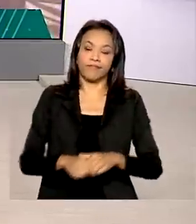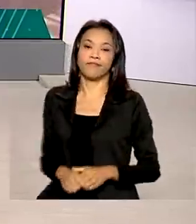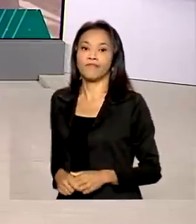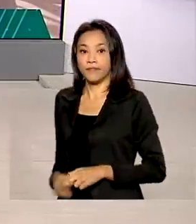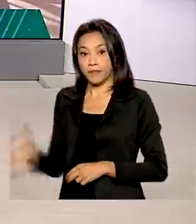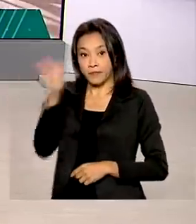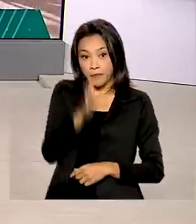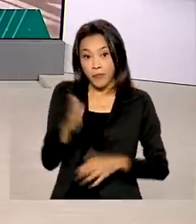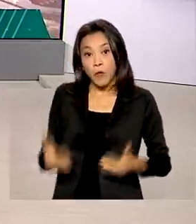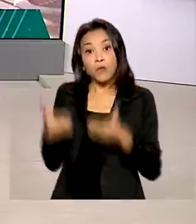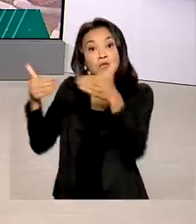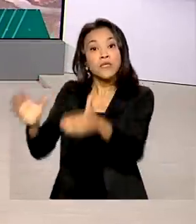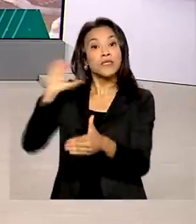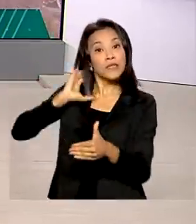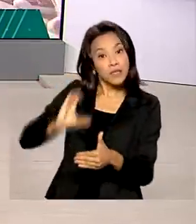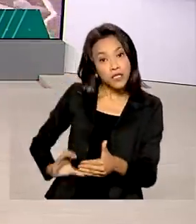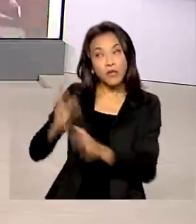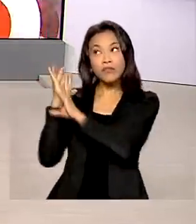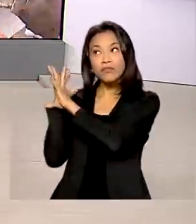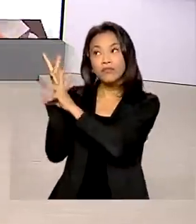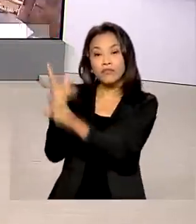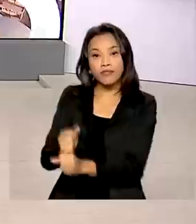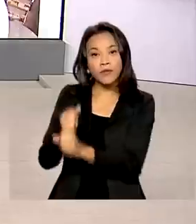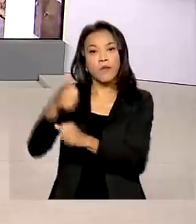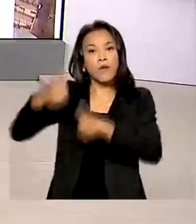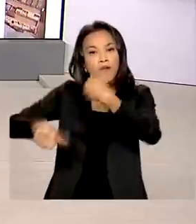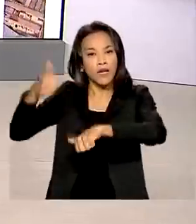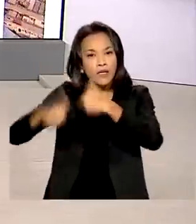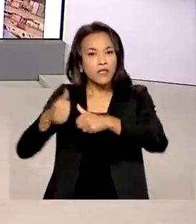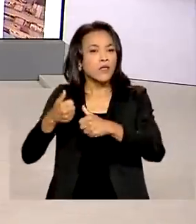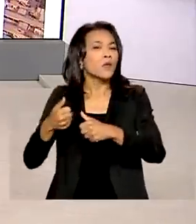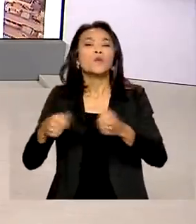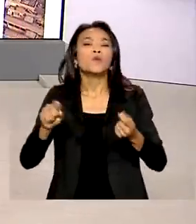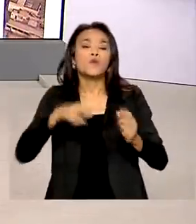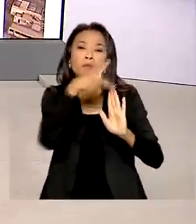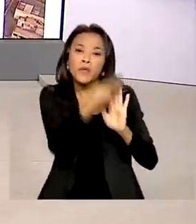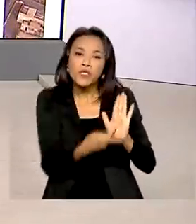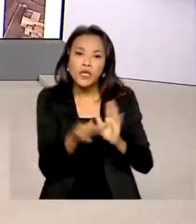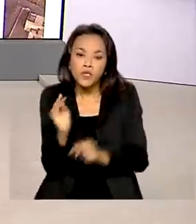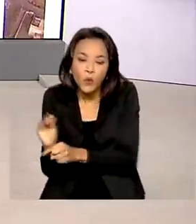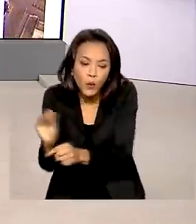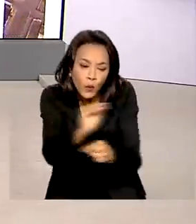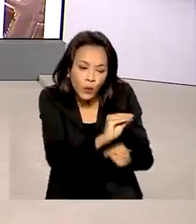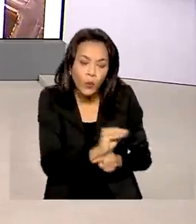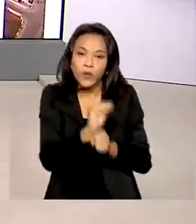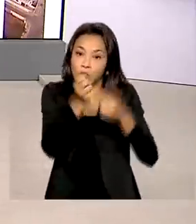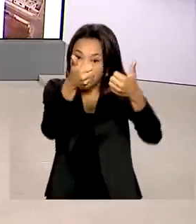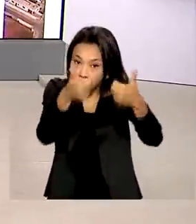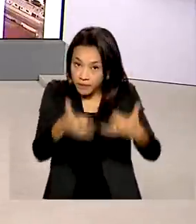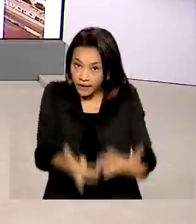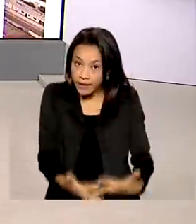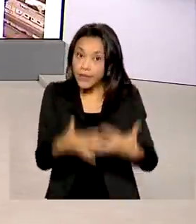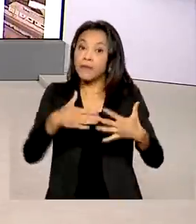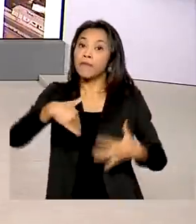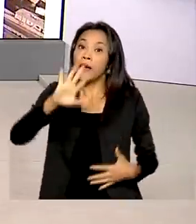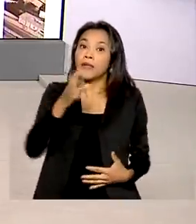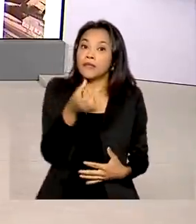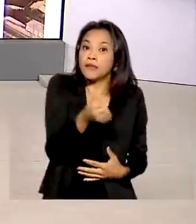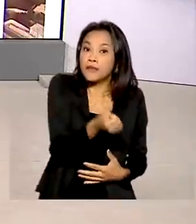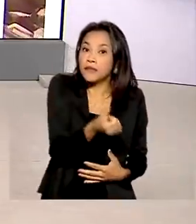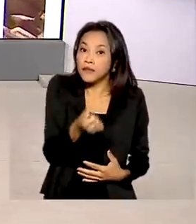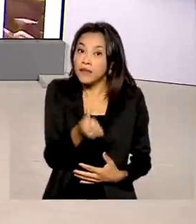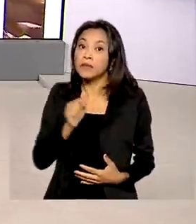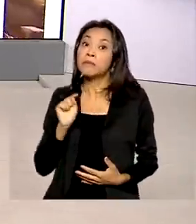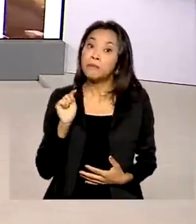Ministério da Cidadania divulgou o balanço da operação acolhida em 2021. O levantamento mostra que mais de 66 mil